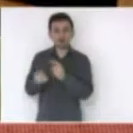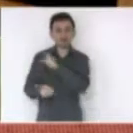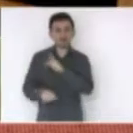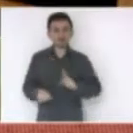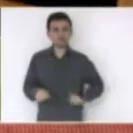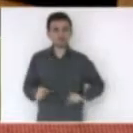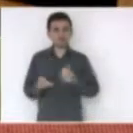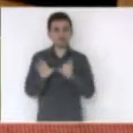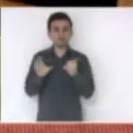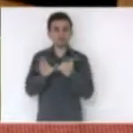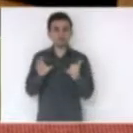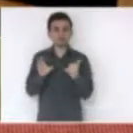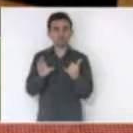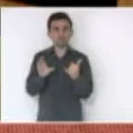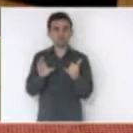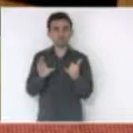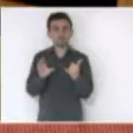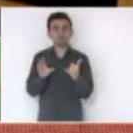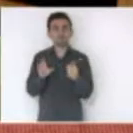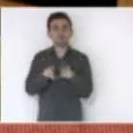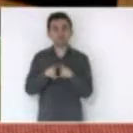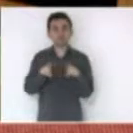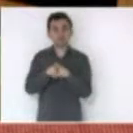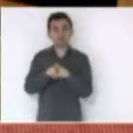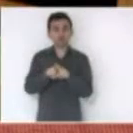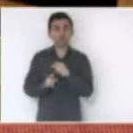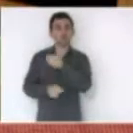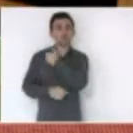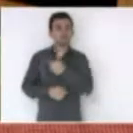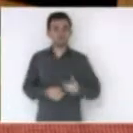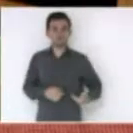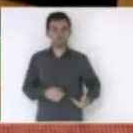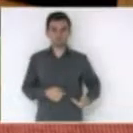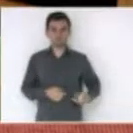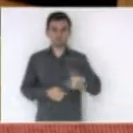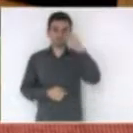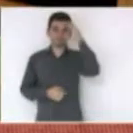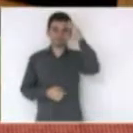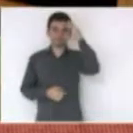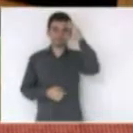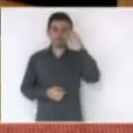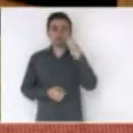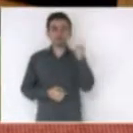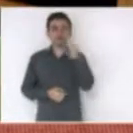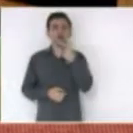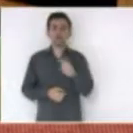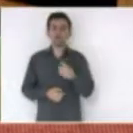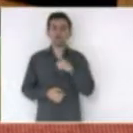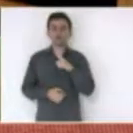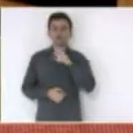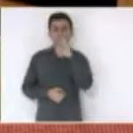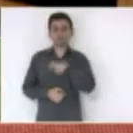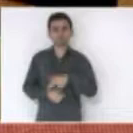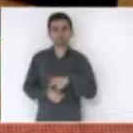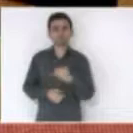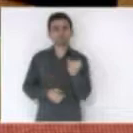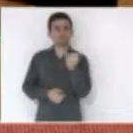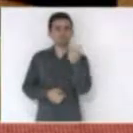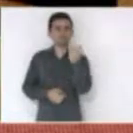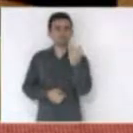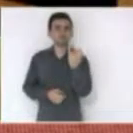e também com o governador ele também nos disse que tínhamos razão deputado natalino